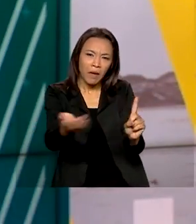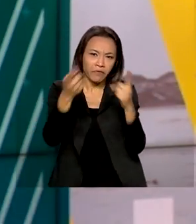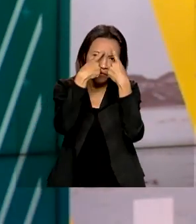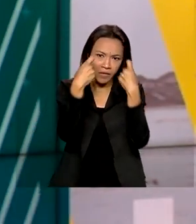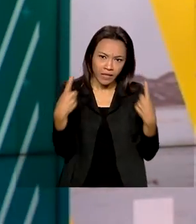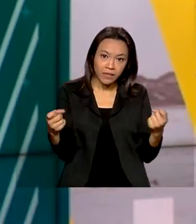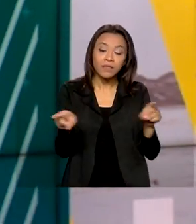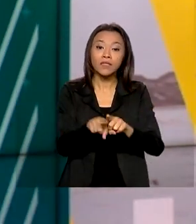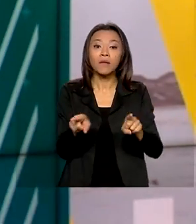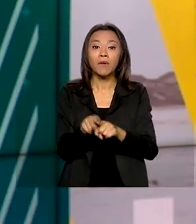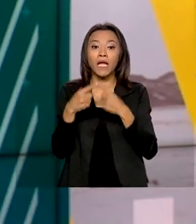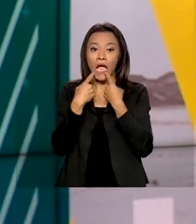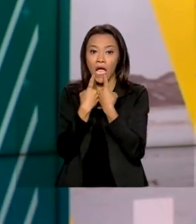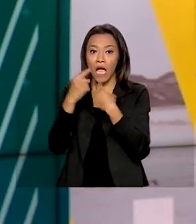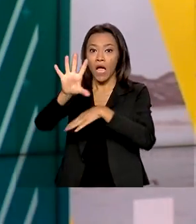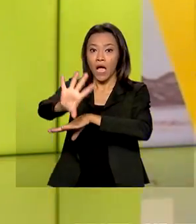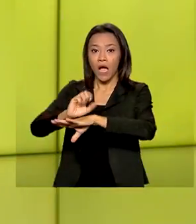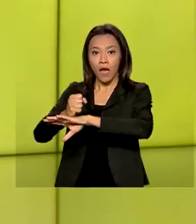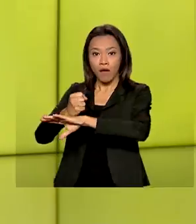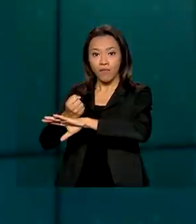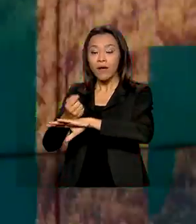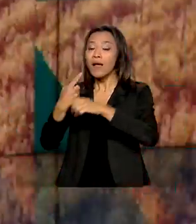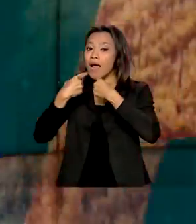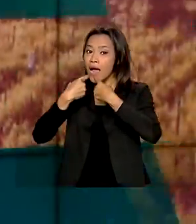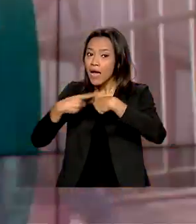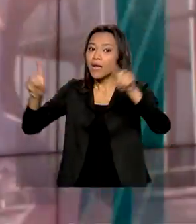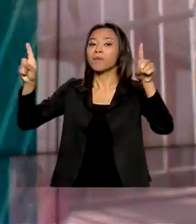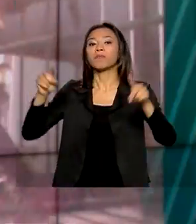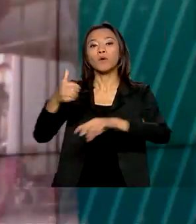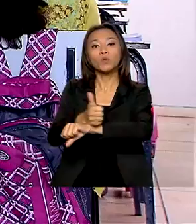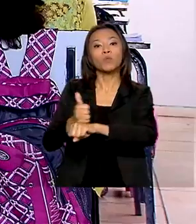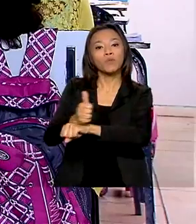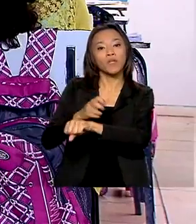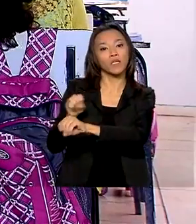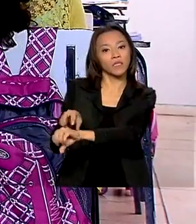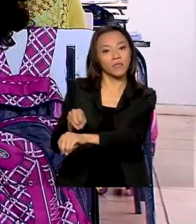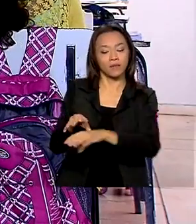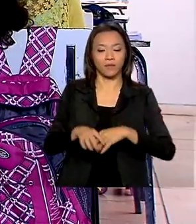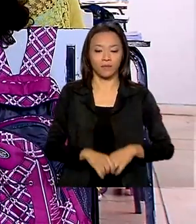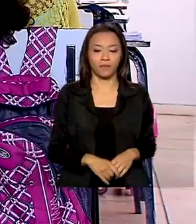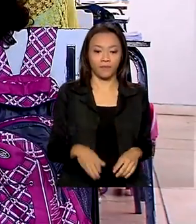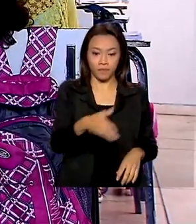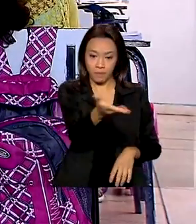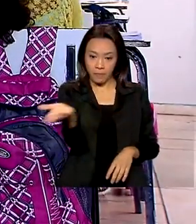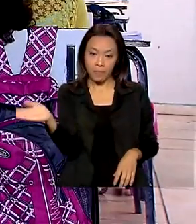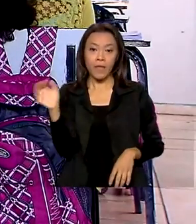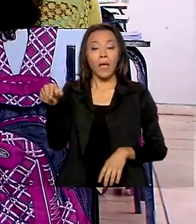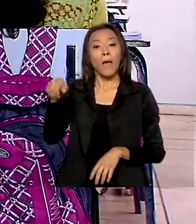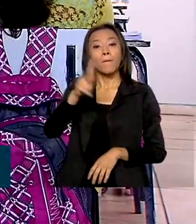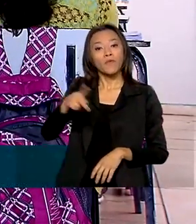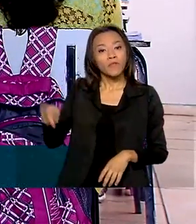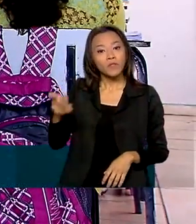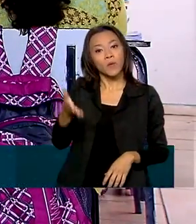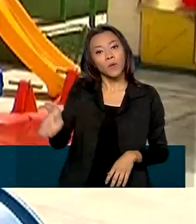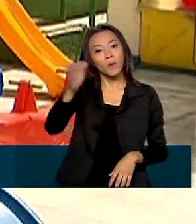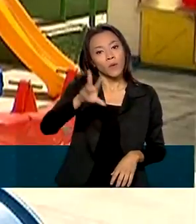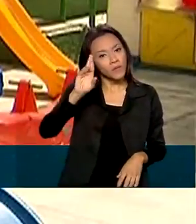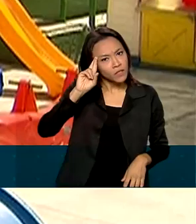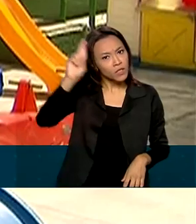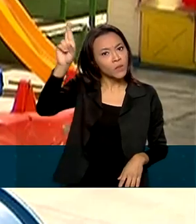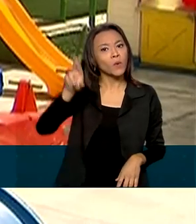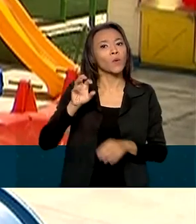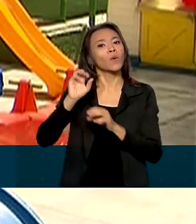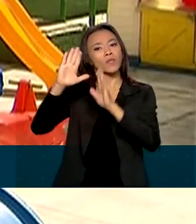canal de denúncias exclusivo para profissionais de educação. Professores e diretores da educação básica